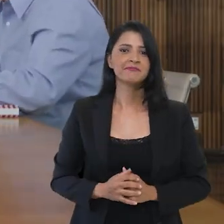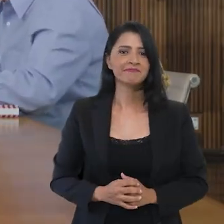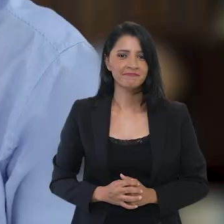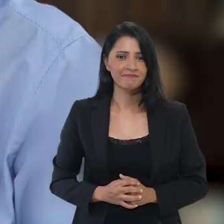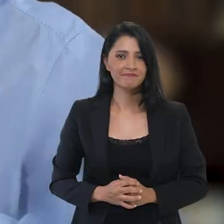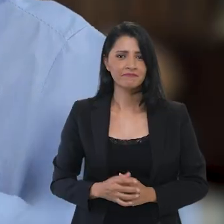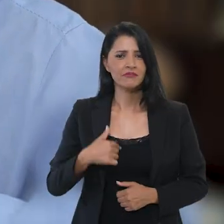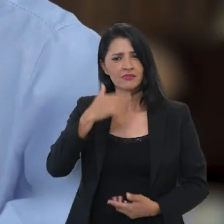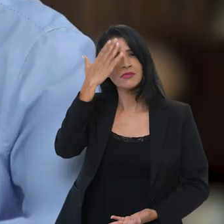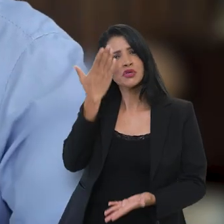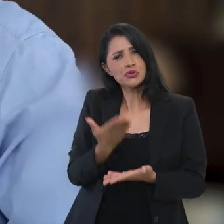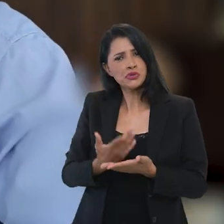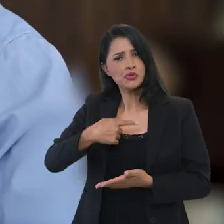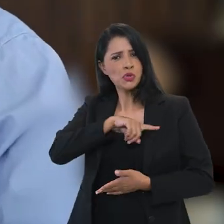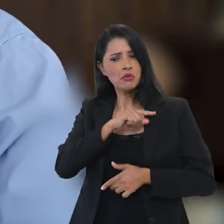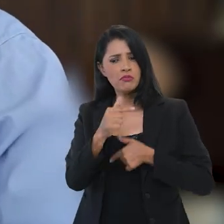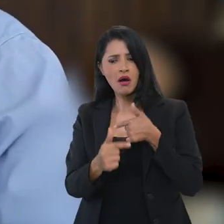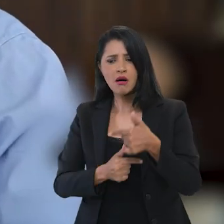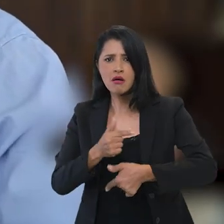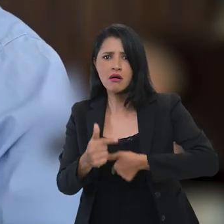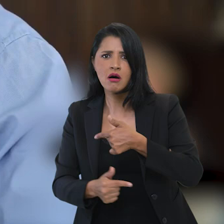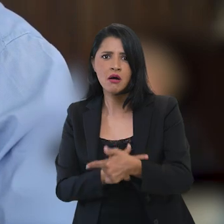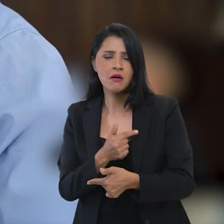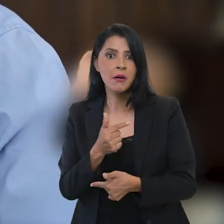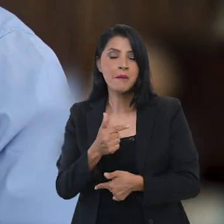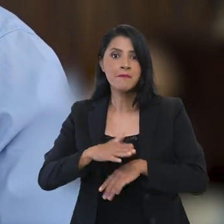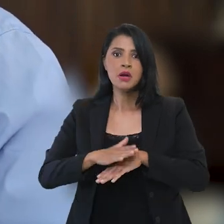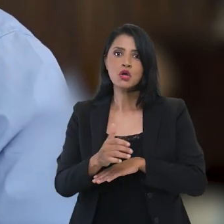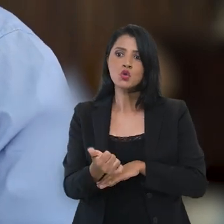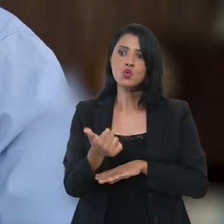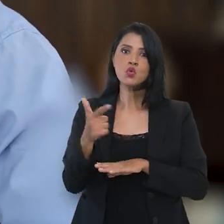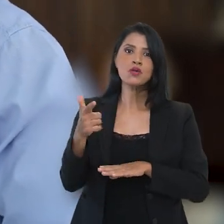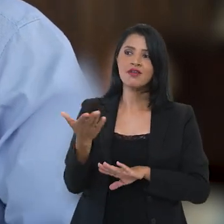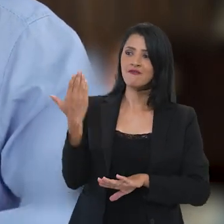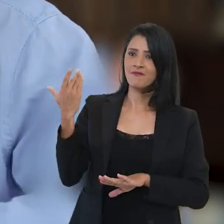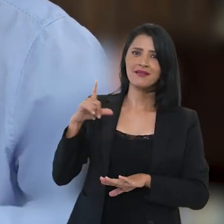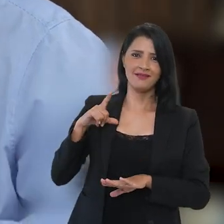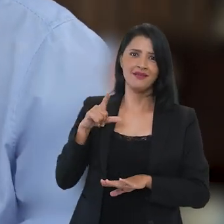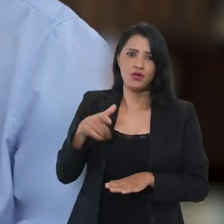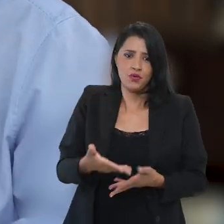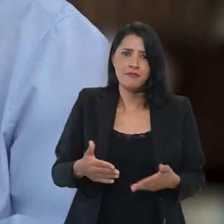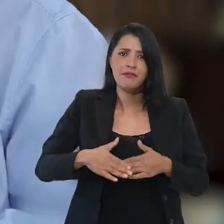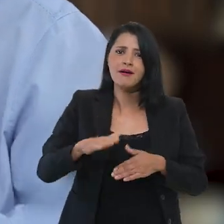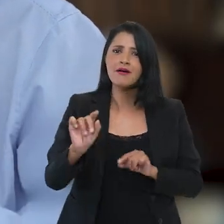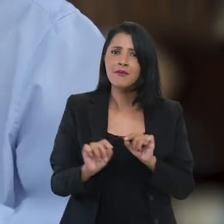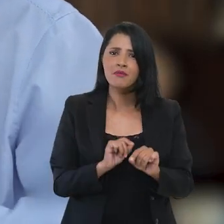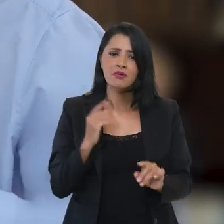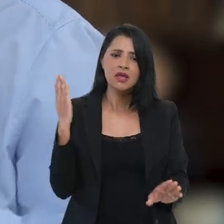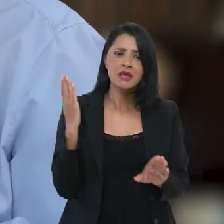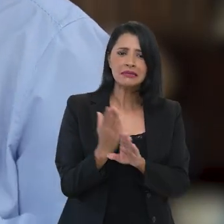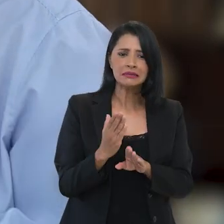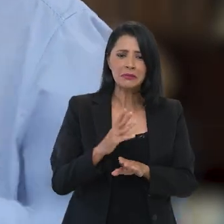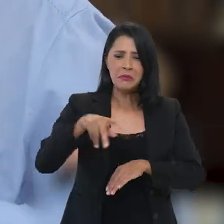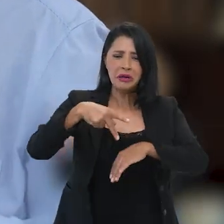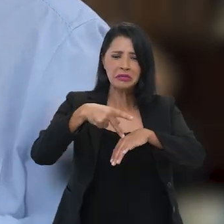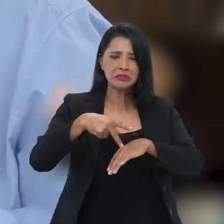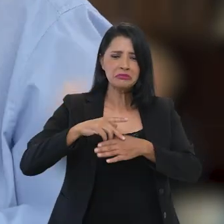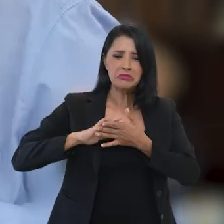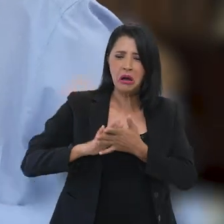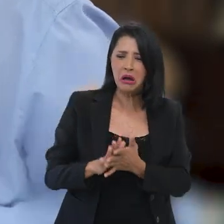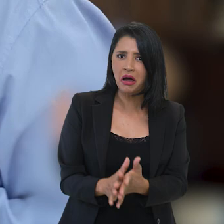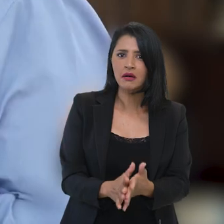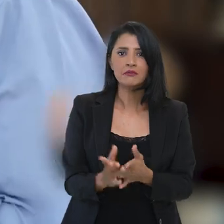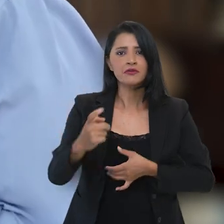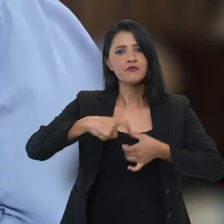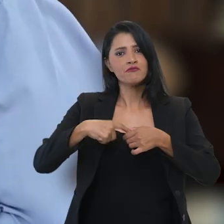sociais. Eu acredito que nós trabalhamos mais do que em qualquer outro momento da nossa história porque nós encontramos um país destruído,